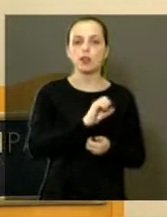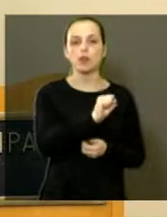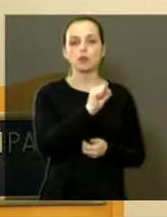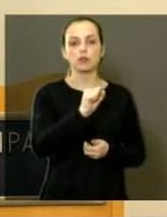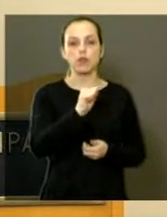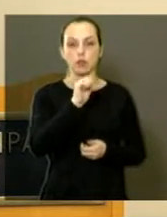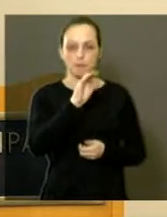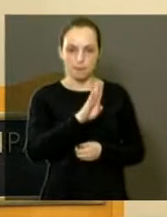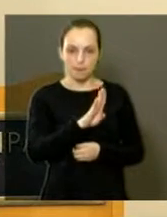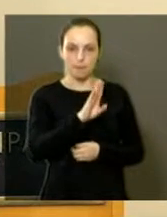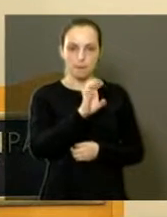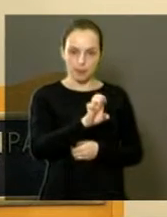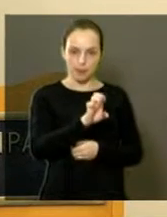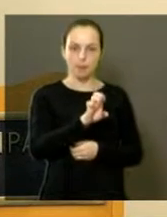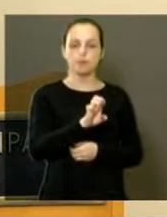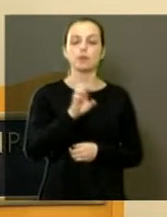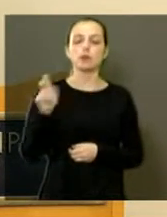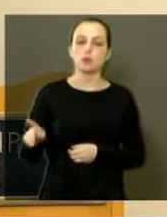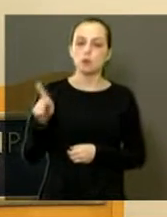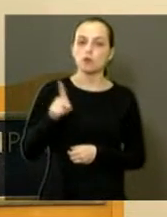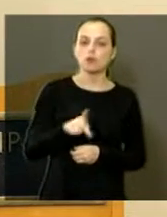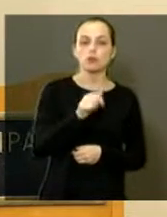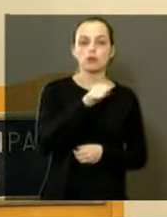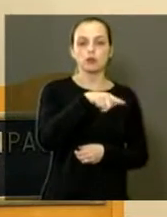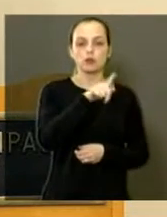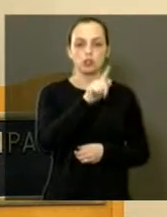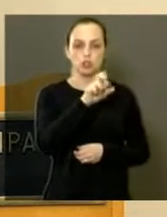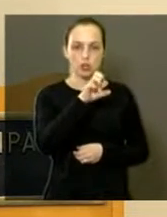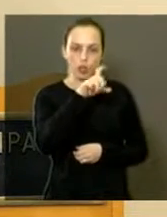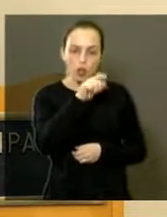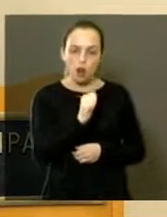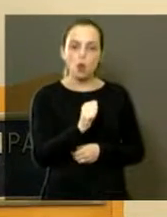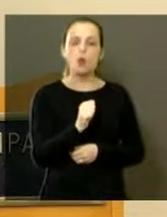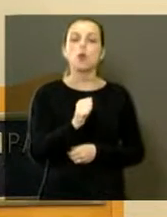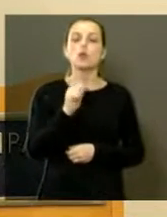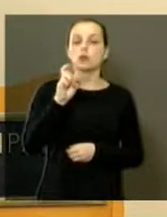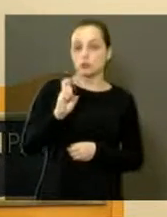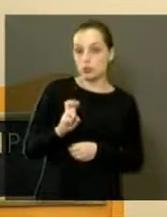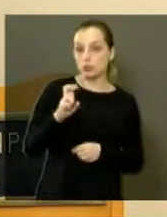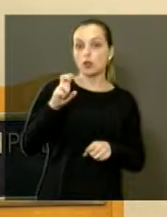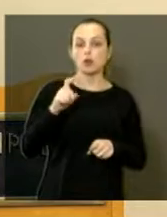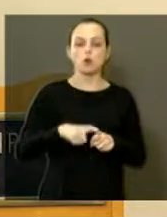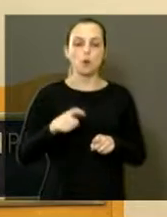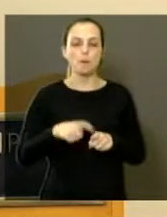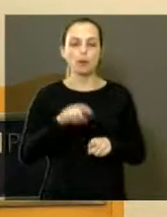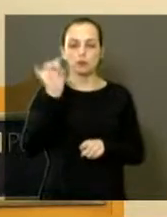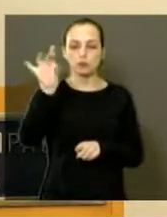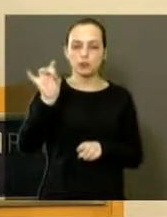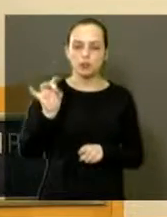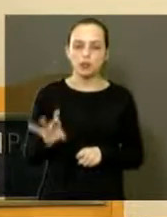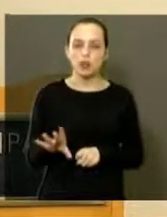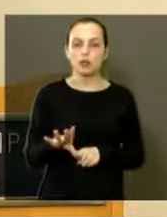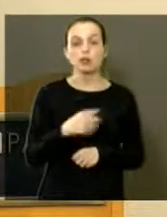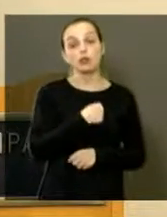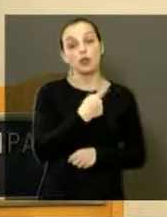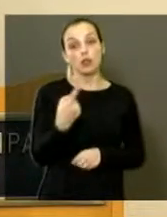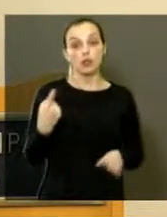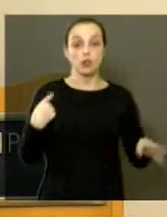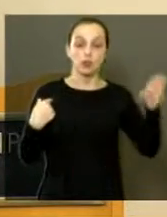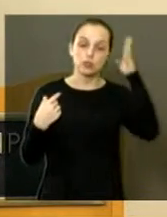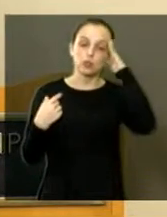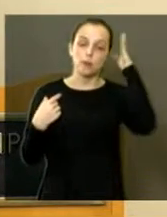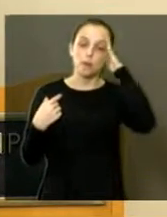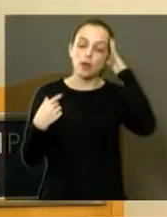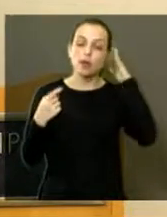professor Ângelo Longo e os cinco médicos especialistas. E nós soubemos lá